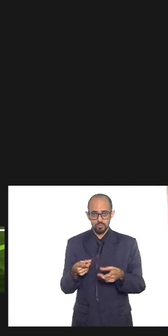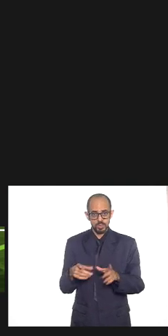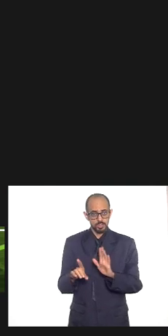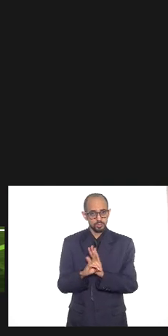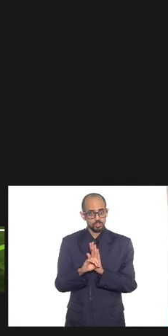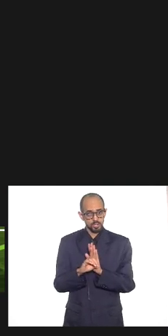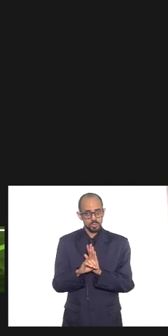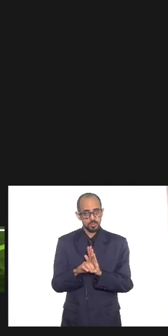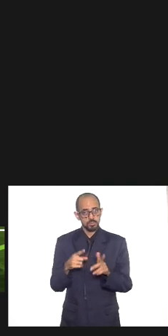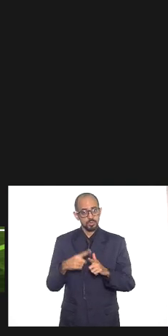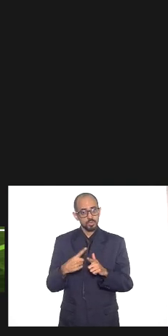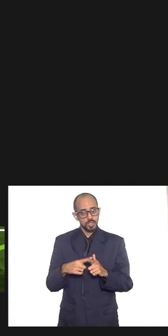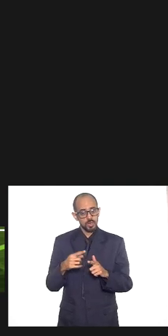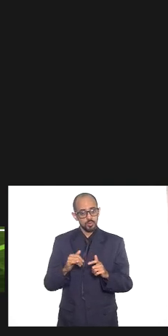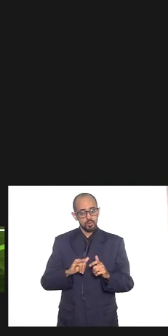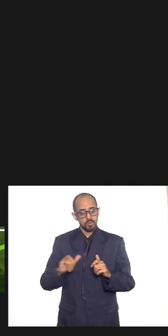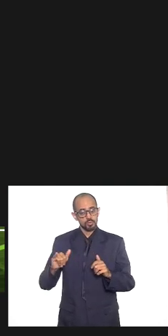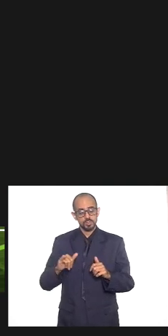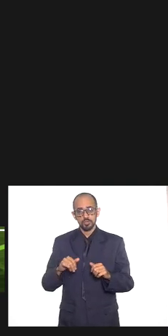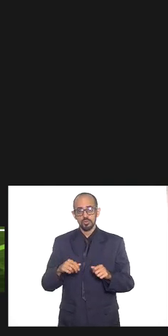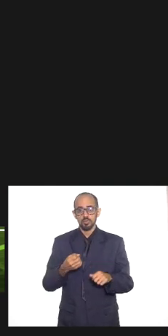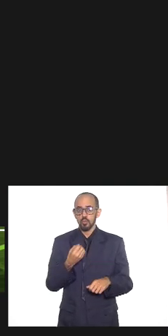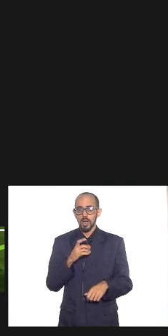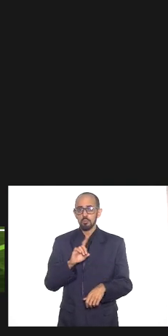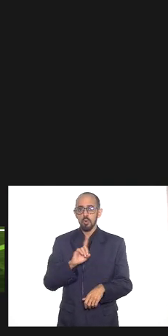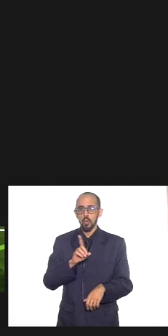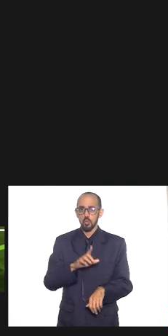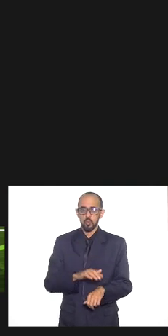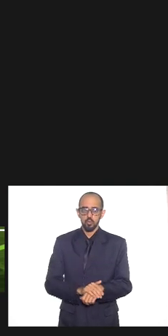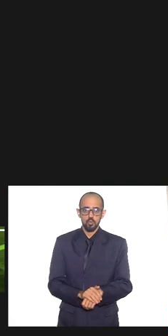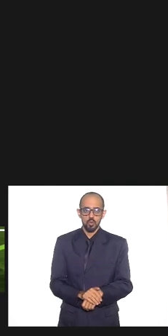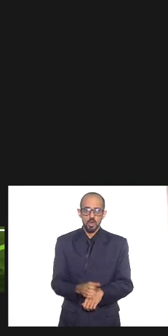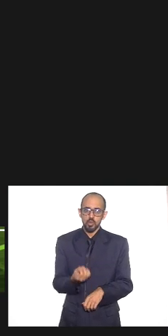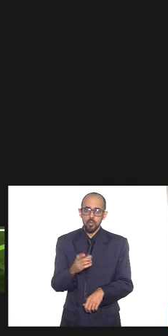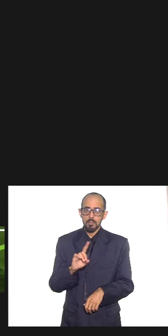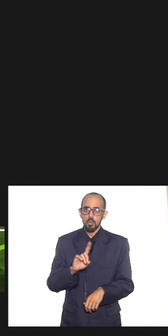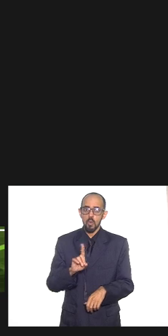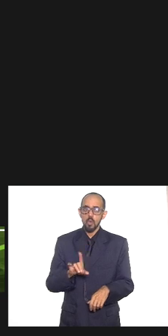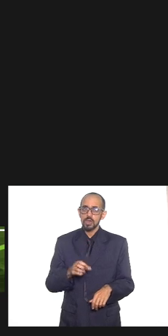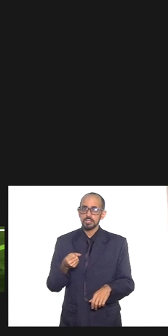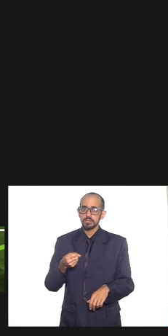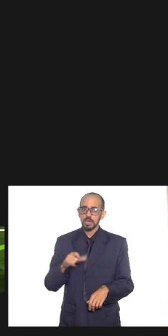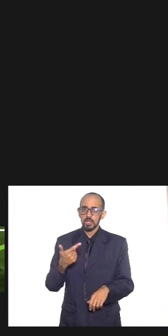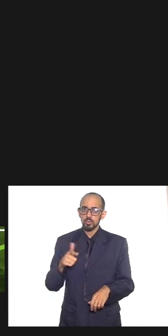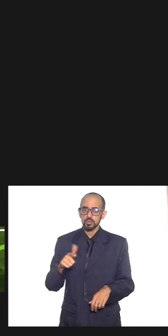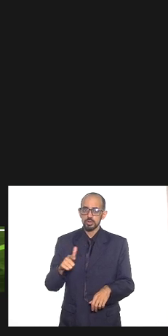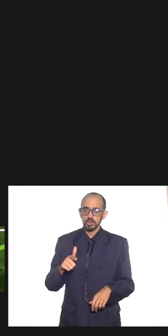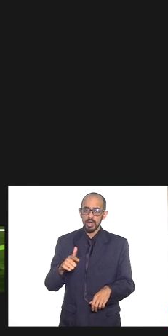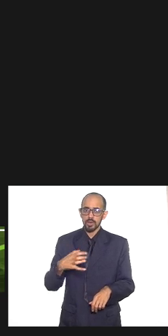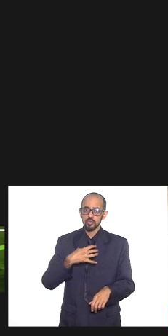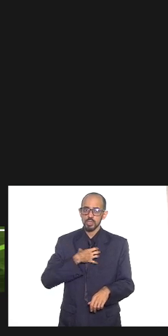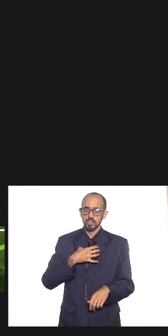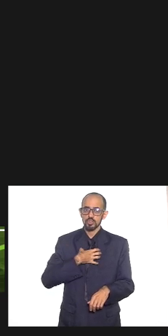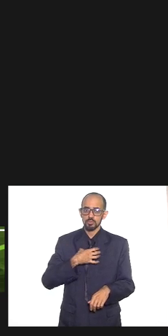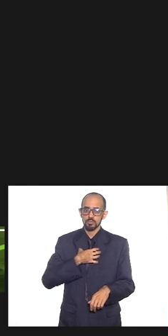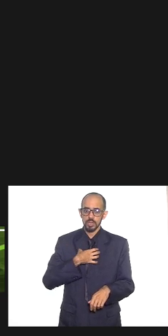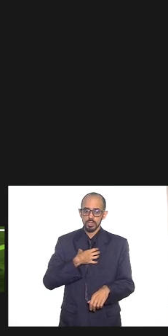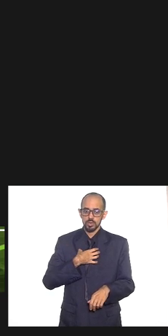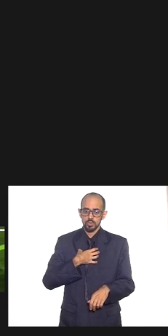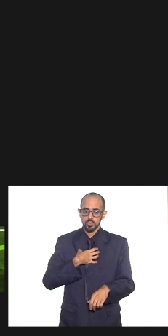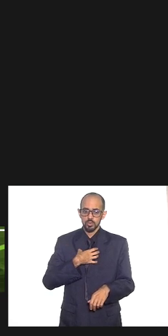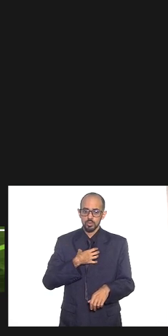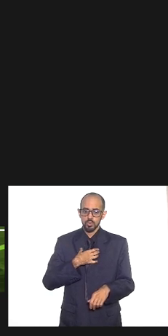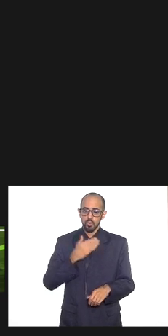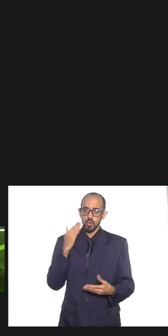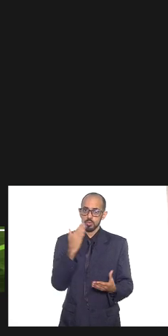recado que vinha junto é não vale a pena não vale a pena se não estão comovidos com os mandados de prisão extra que vão ganhar a